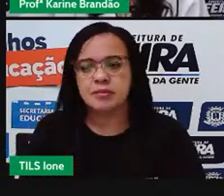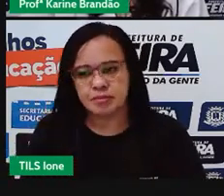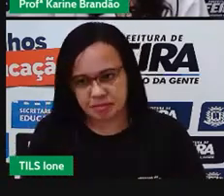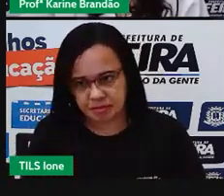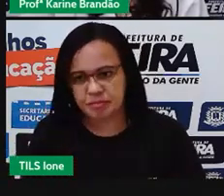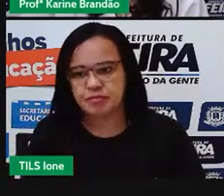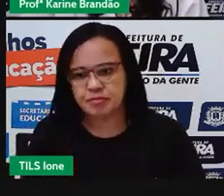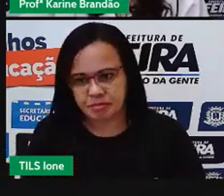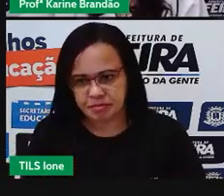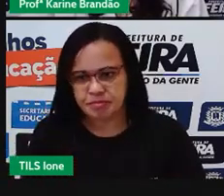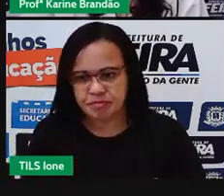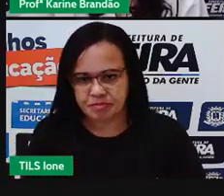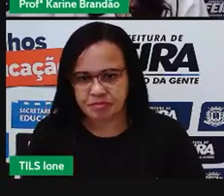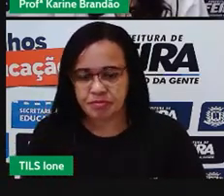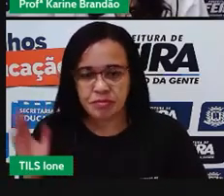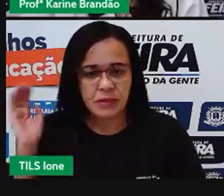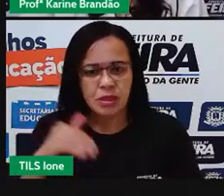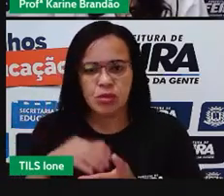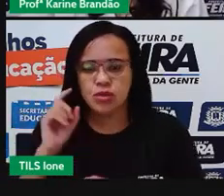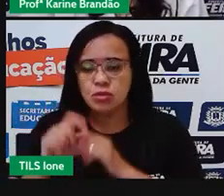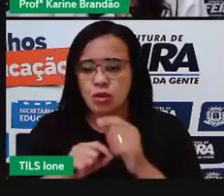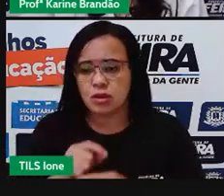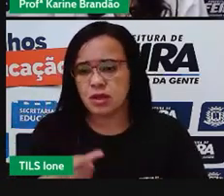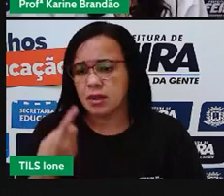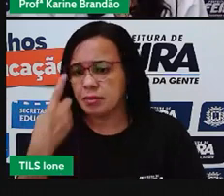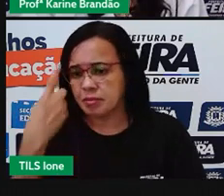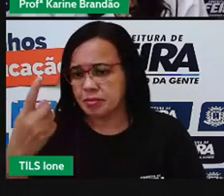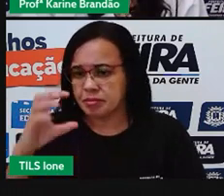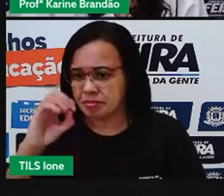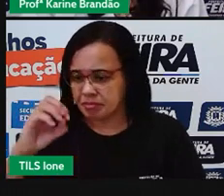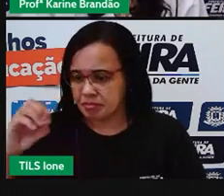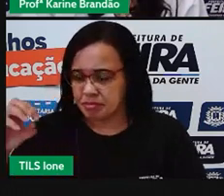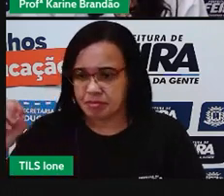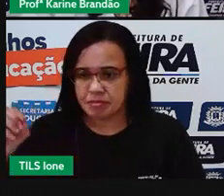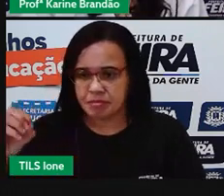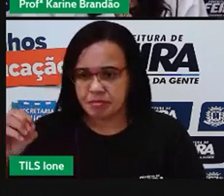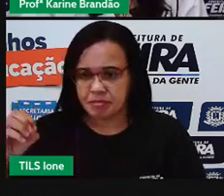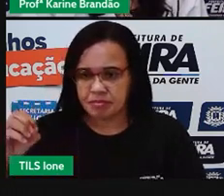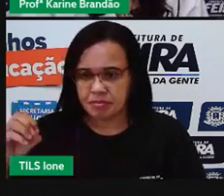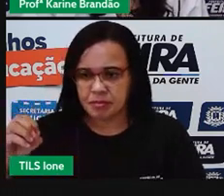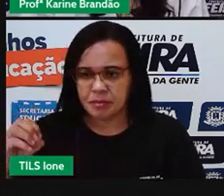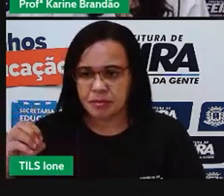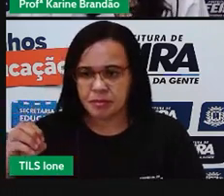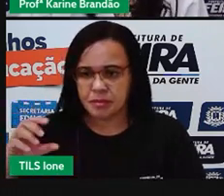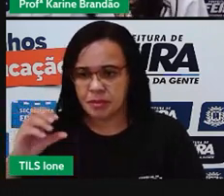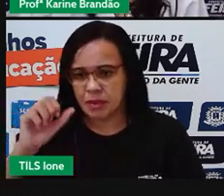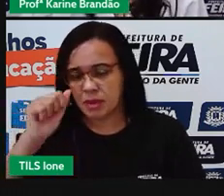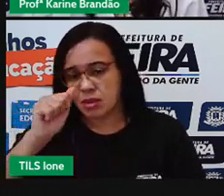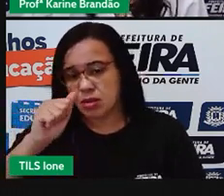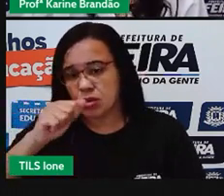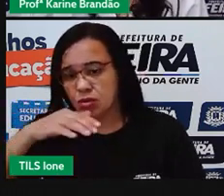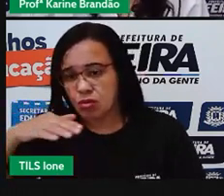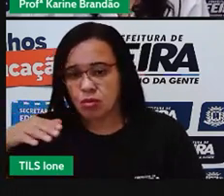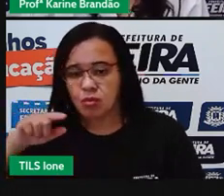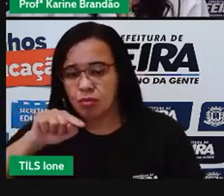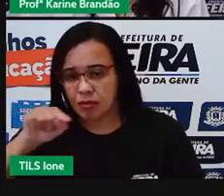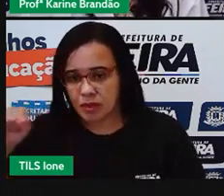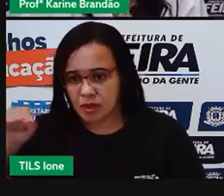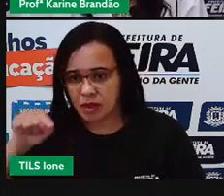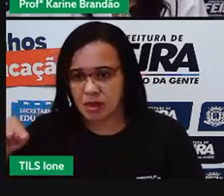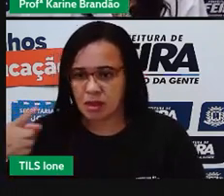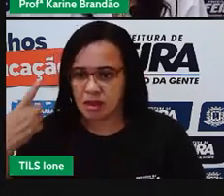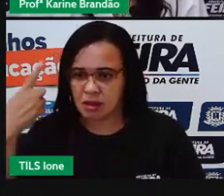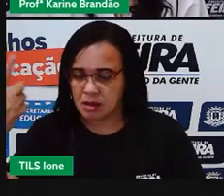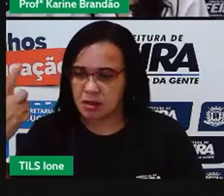.340 quilômetros cúbicos do volume de água virtual é movimentada no comércio